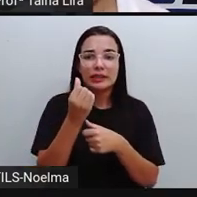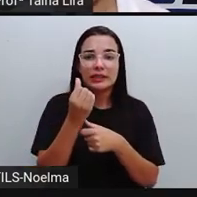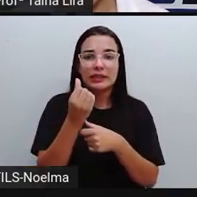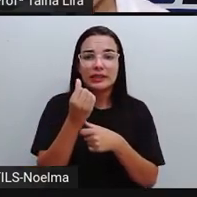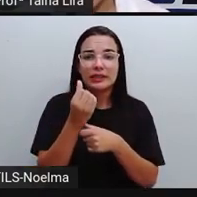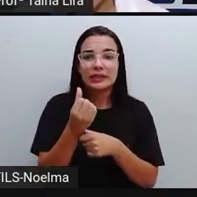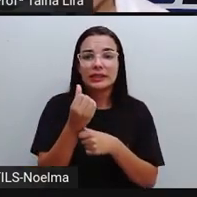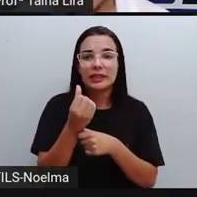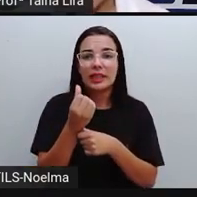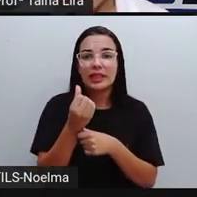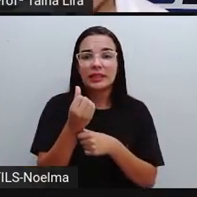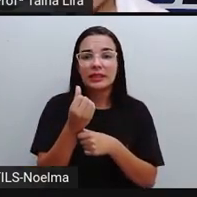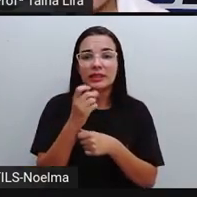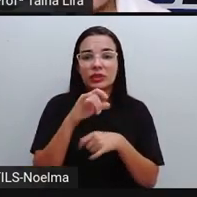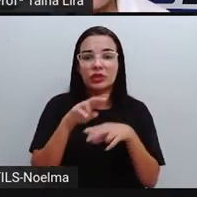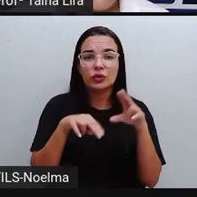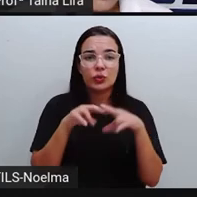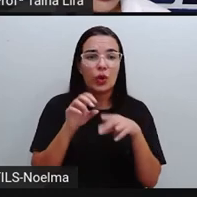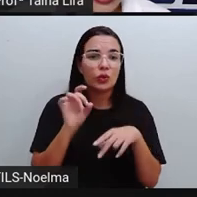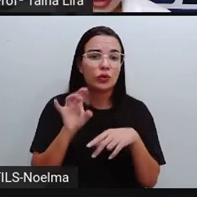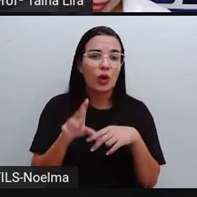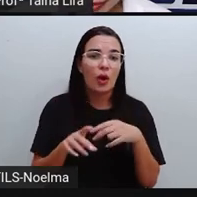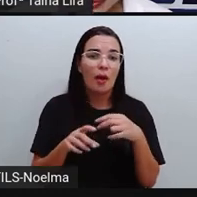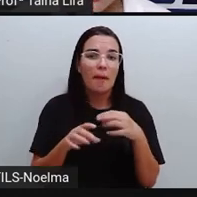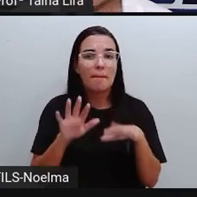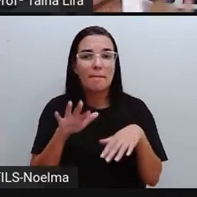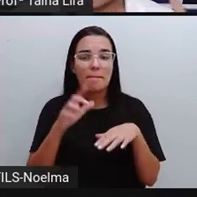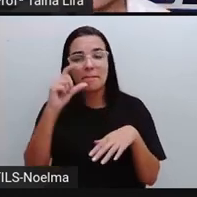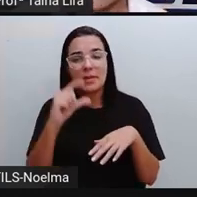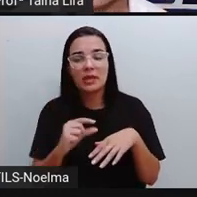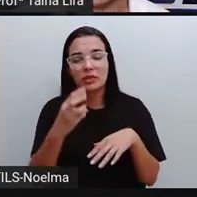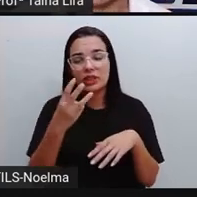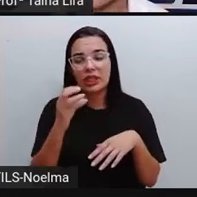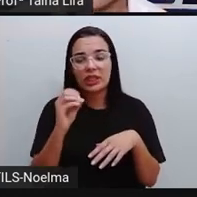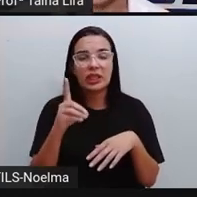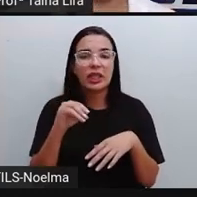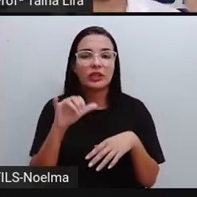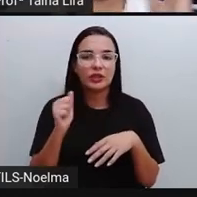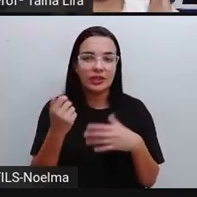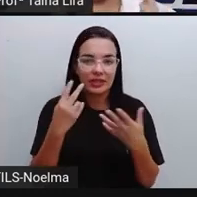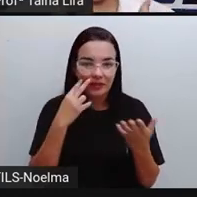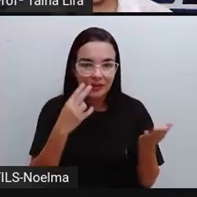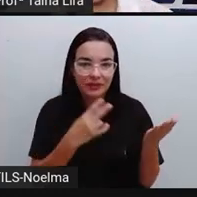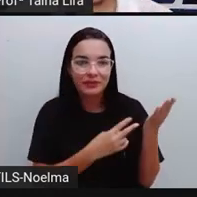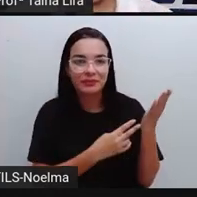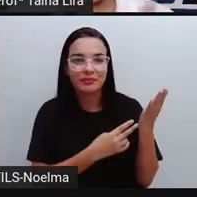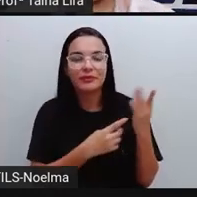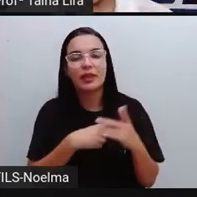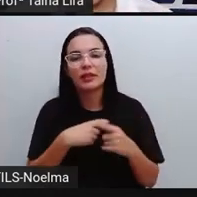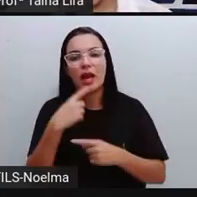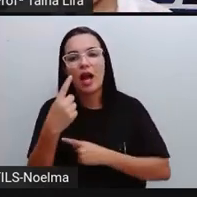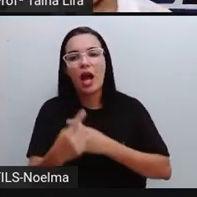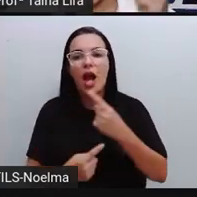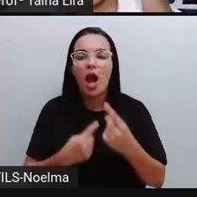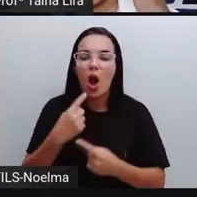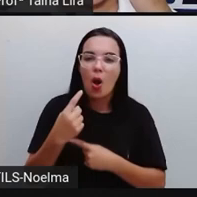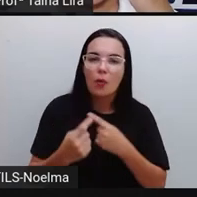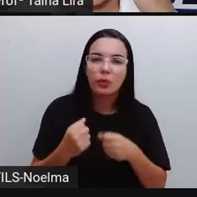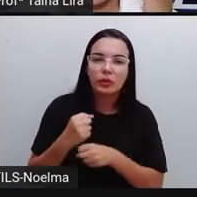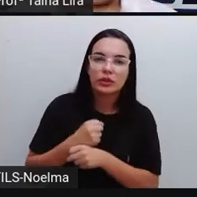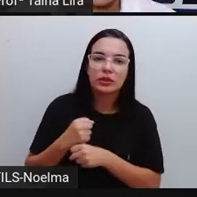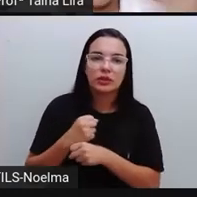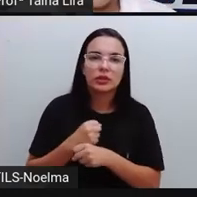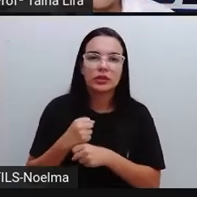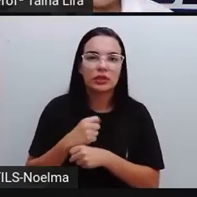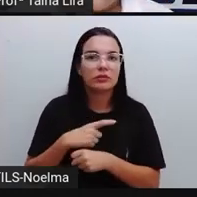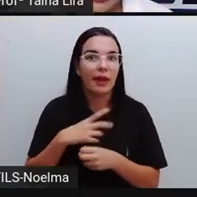Ele não ficou nem 30 dias, entendeu? Então, é por isso que a gente vê que em alguns anos a